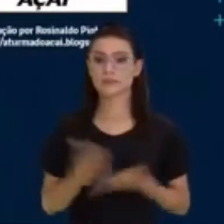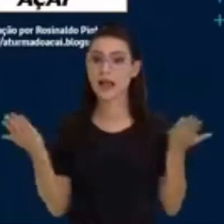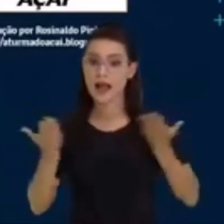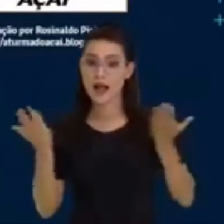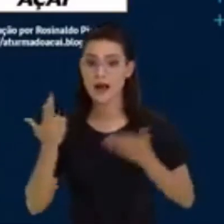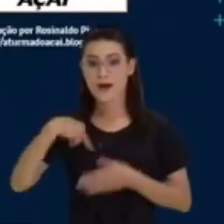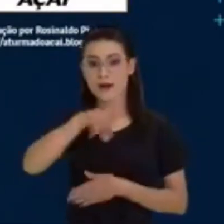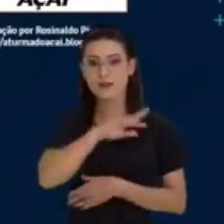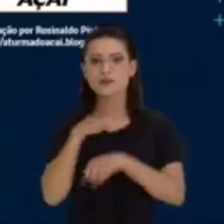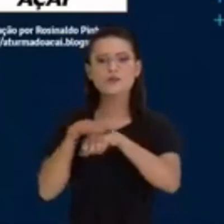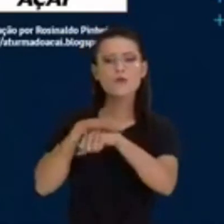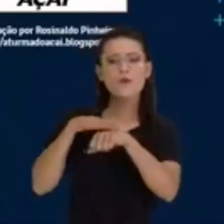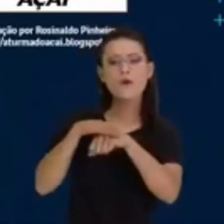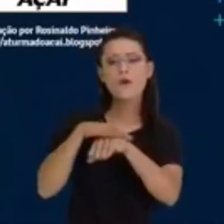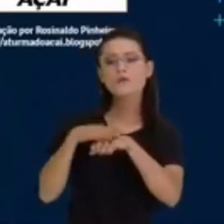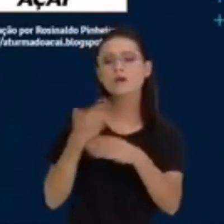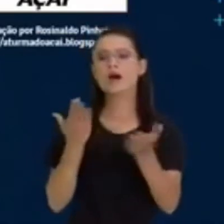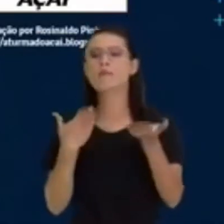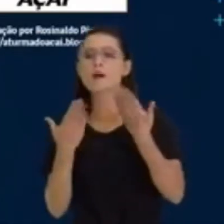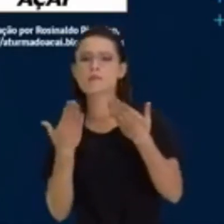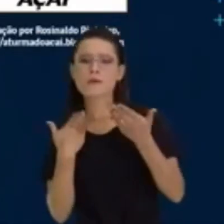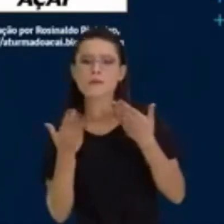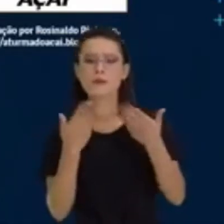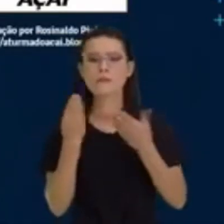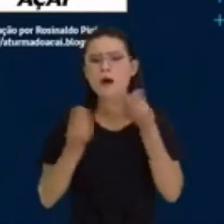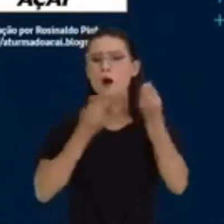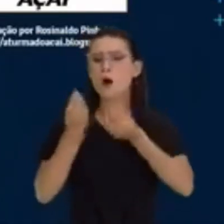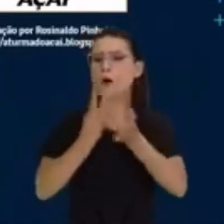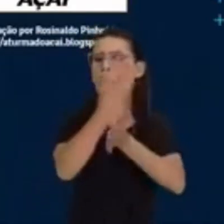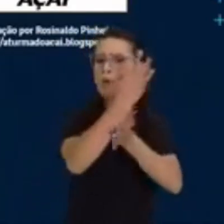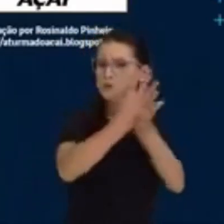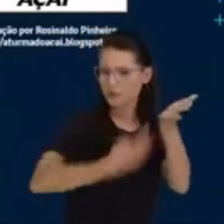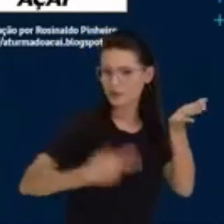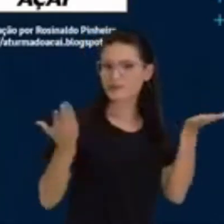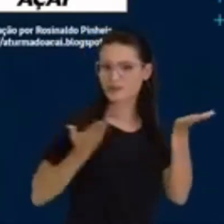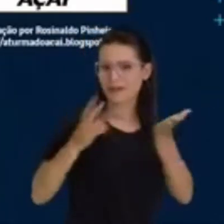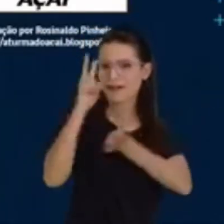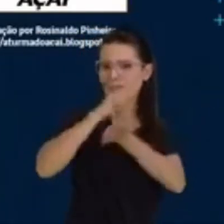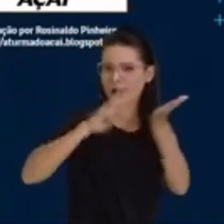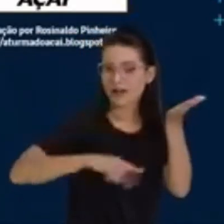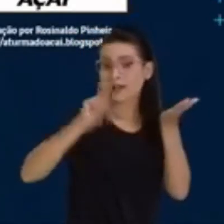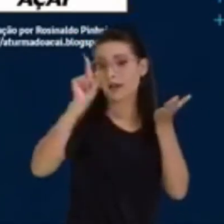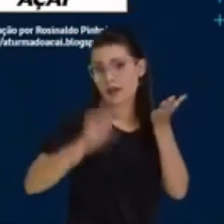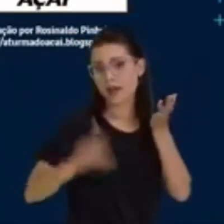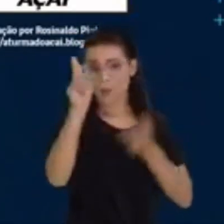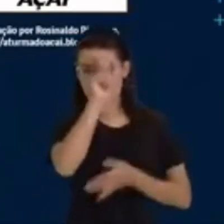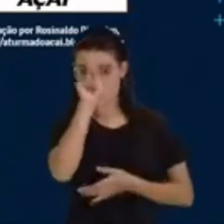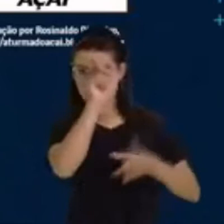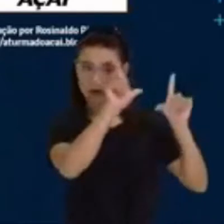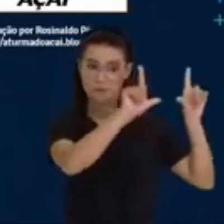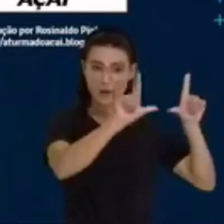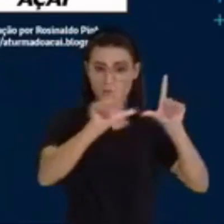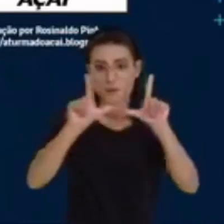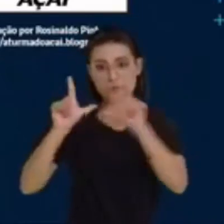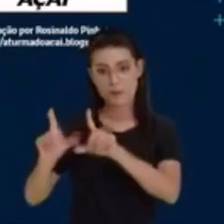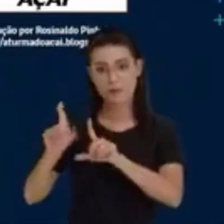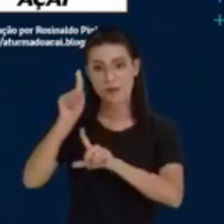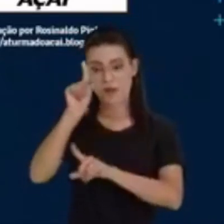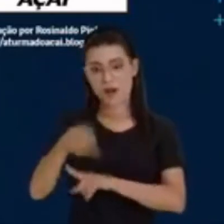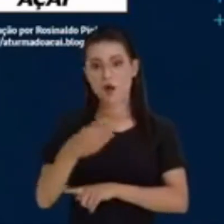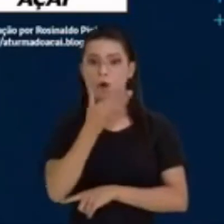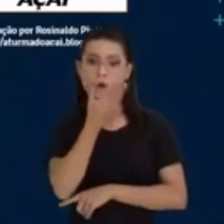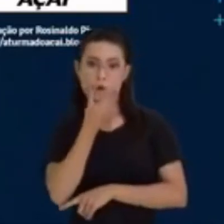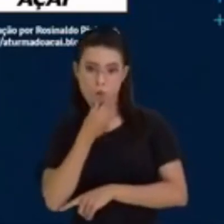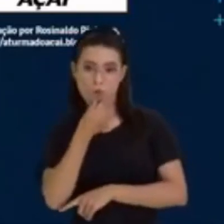um pouquinho sobre esse texto que nós acabamos de ler. Como eu falei a vocês, é uma tira de um cartunista